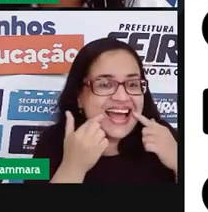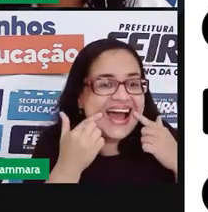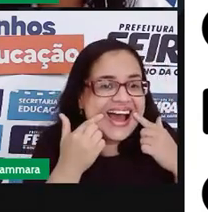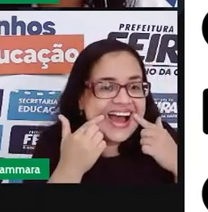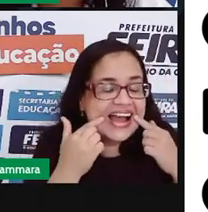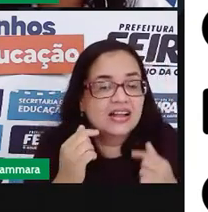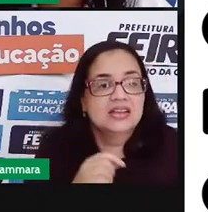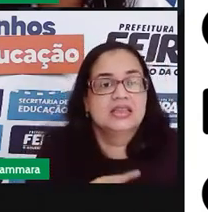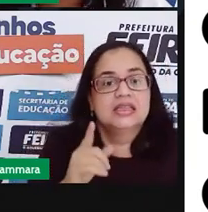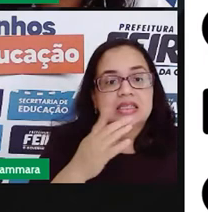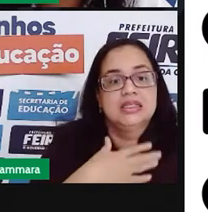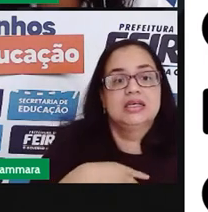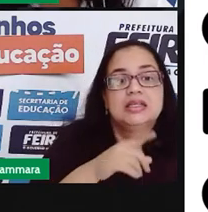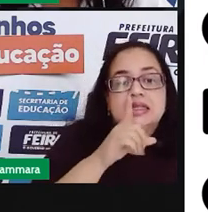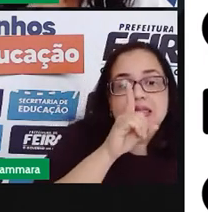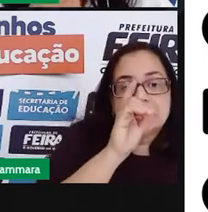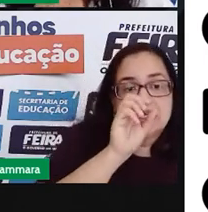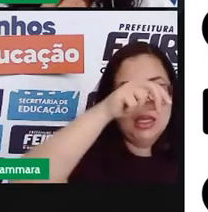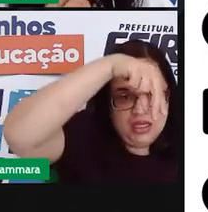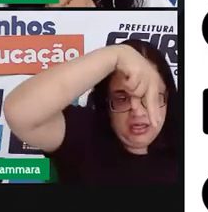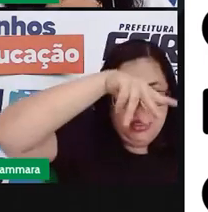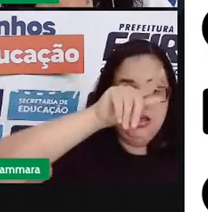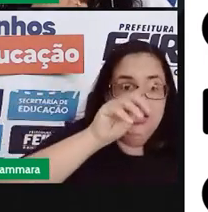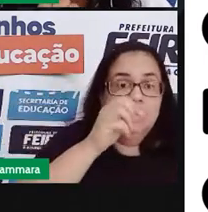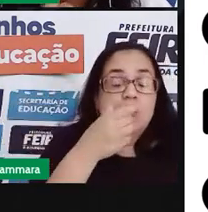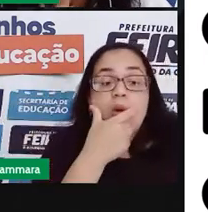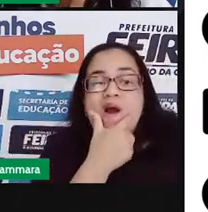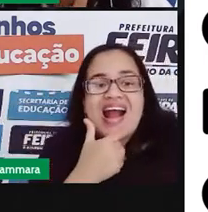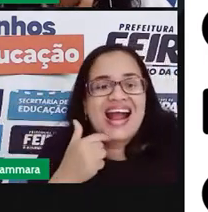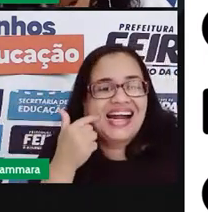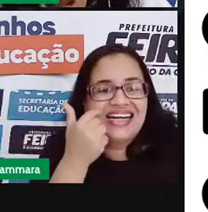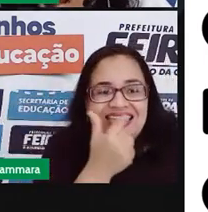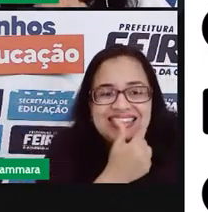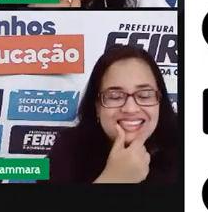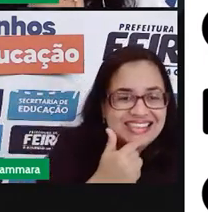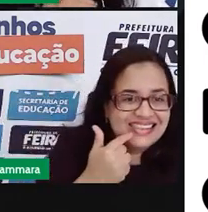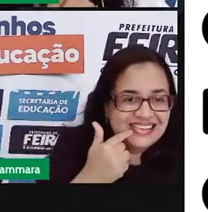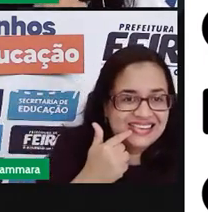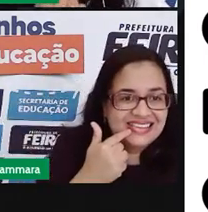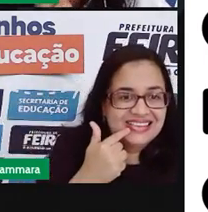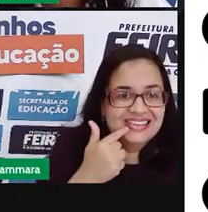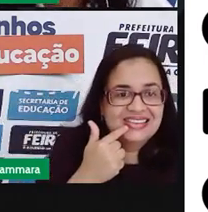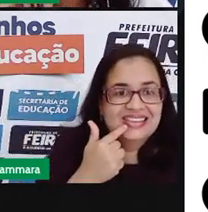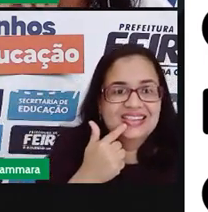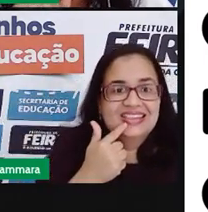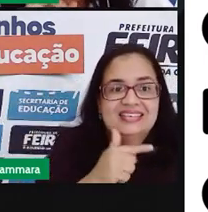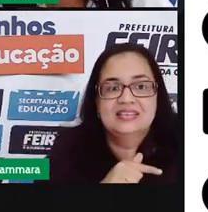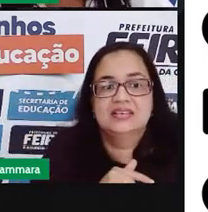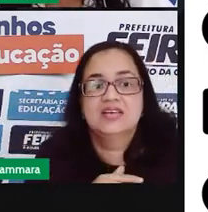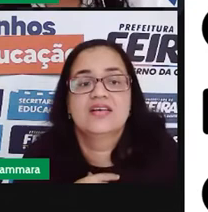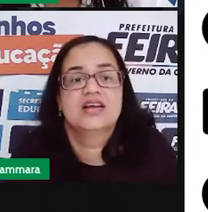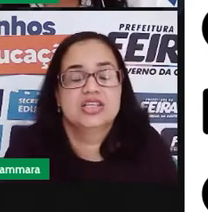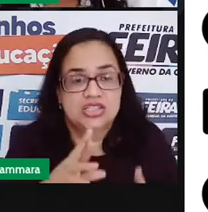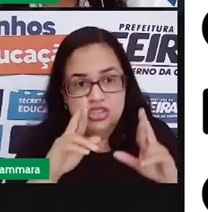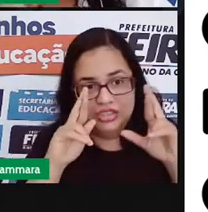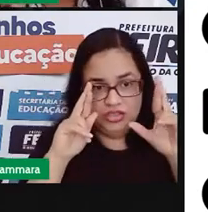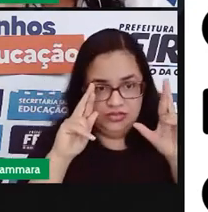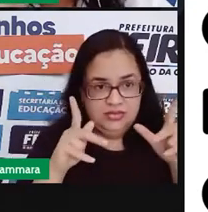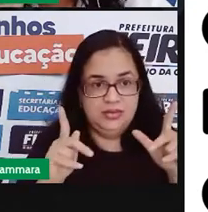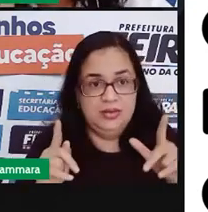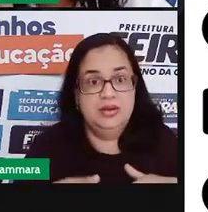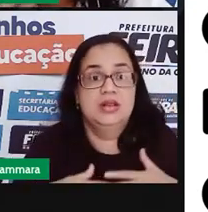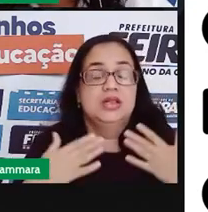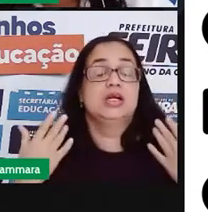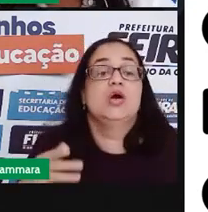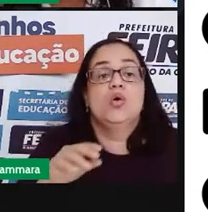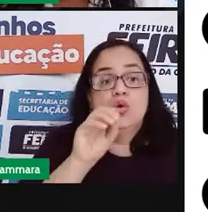dengoso, o formato dos nossos lábios, a boca, fica diferente. Quando